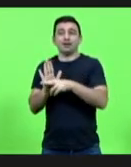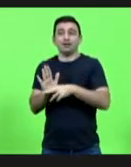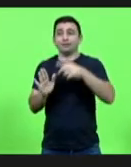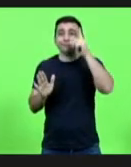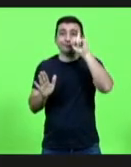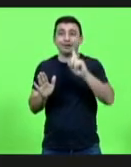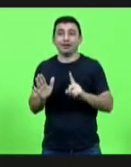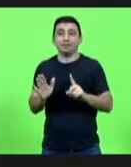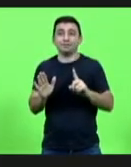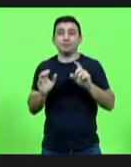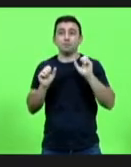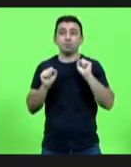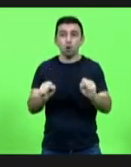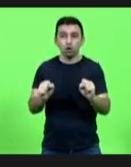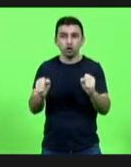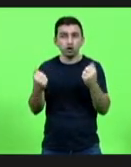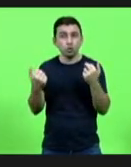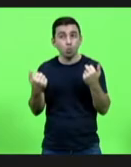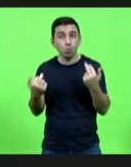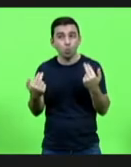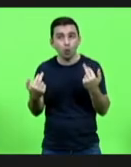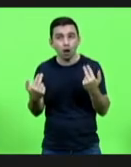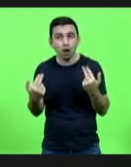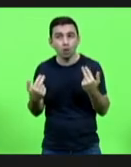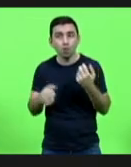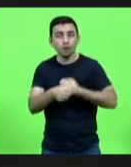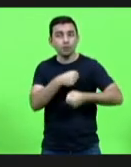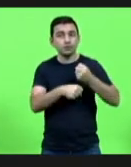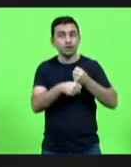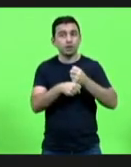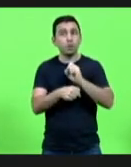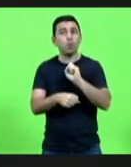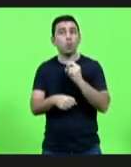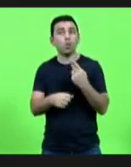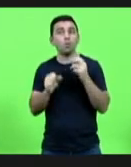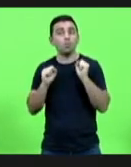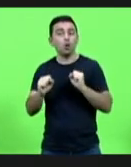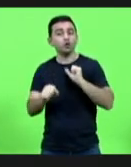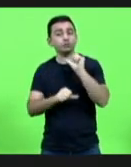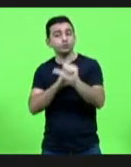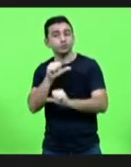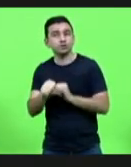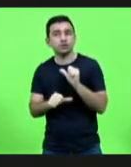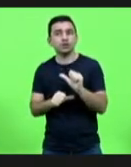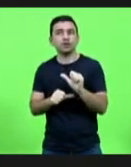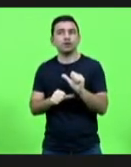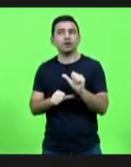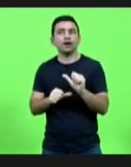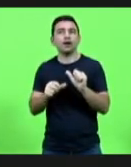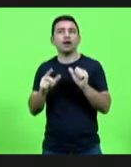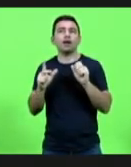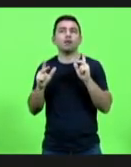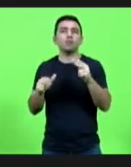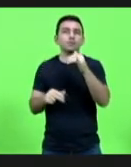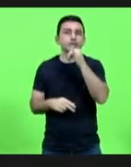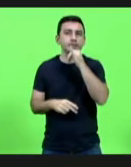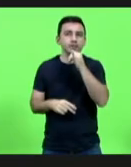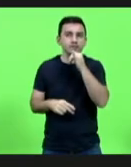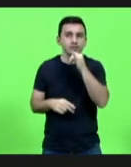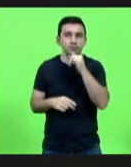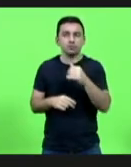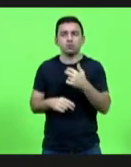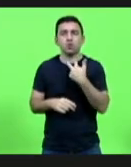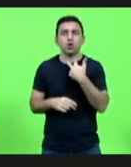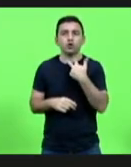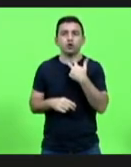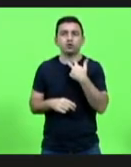usado nos mesmos termos exatamente do ano passado ou se pode ser modificado alguma coisa, como é o caso de não poder ter inexibilidade, que isso foi dito ano